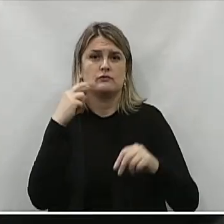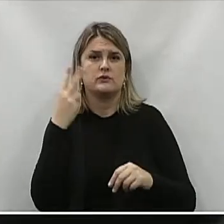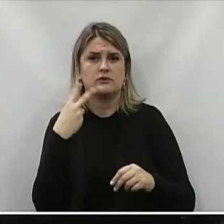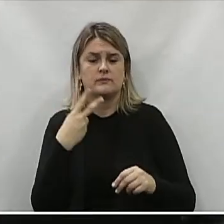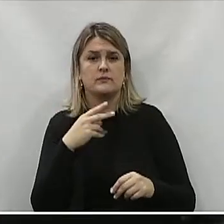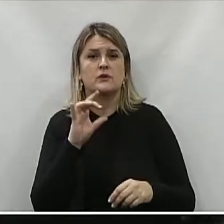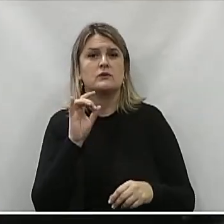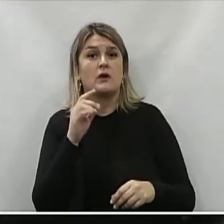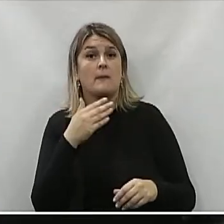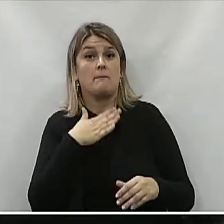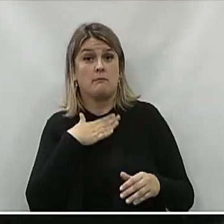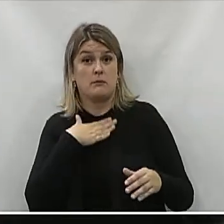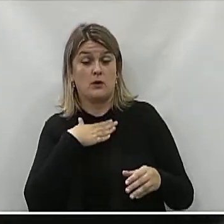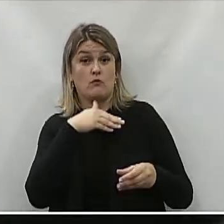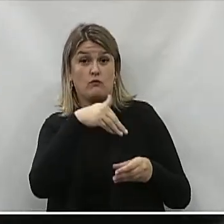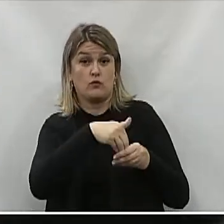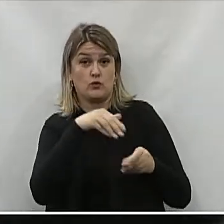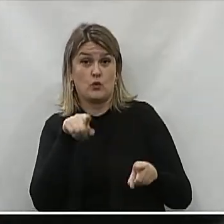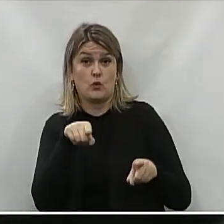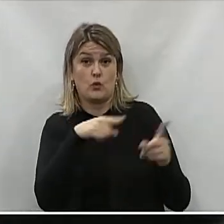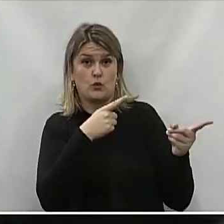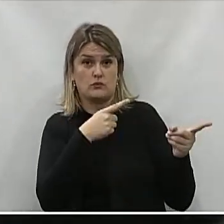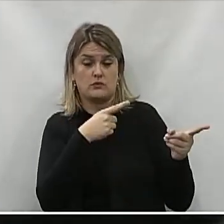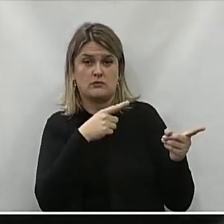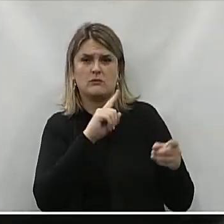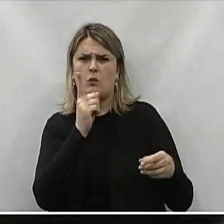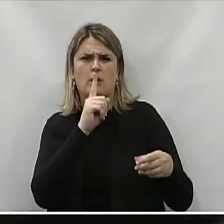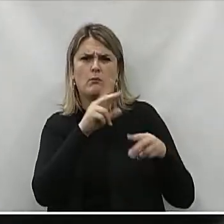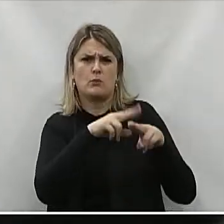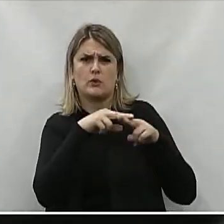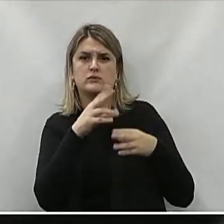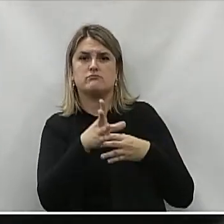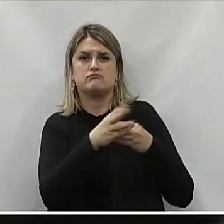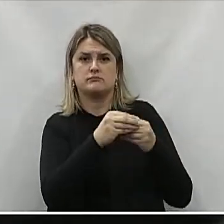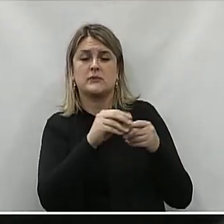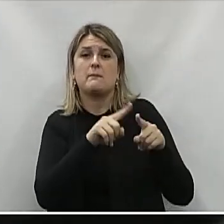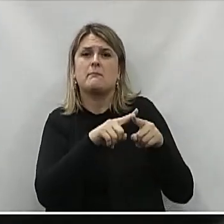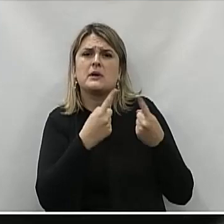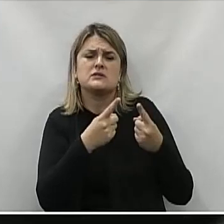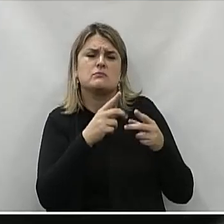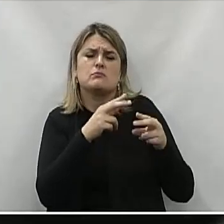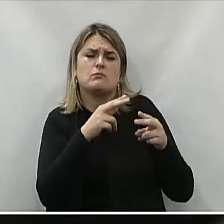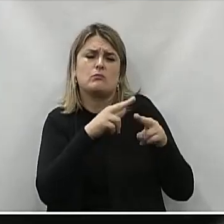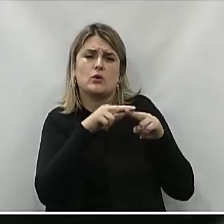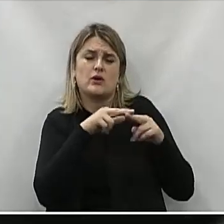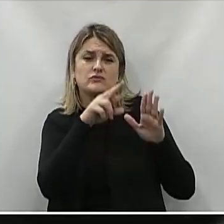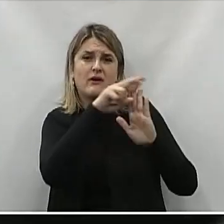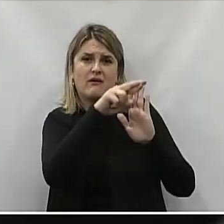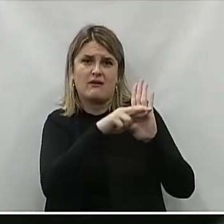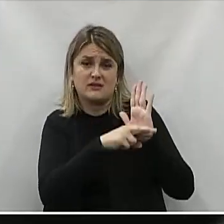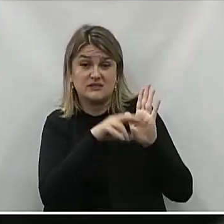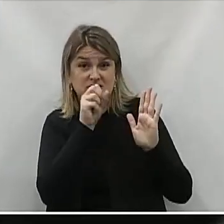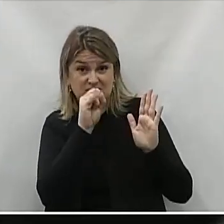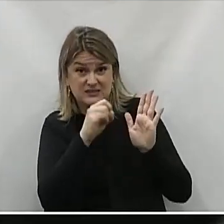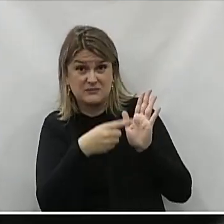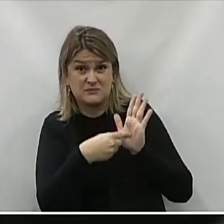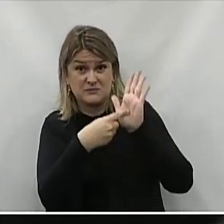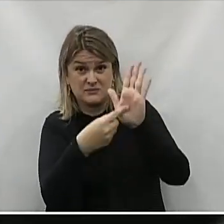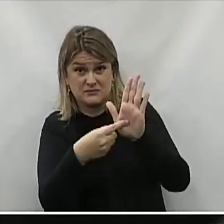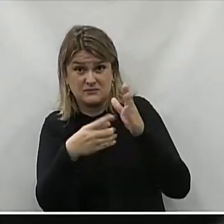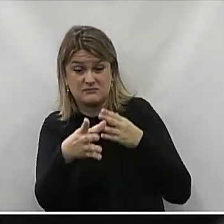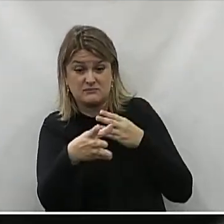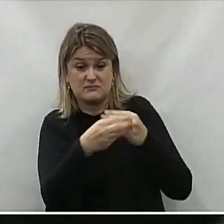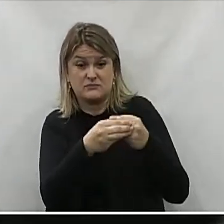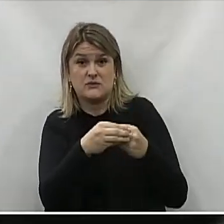Então eu quero dizer Assim Que o meu voto É contrário Não pela emenda Mas pela situação Porque se é Para apresentar Uma